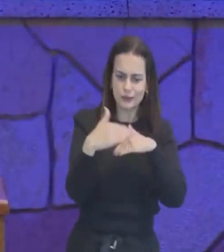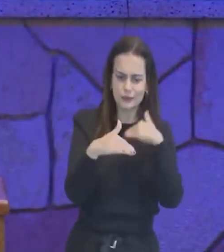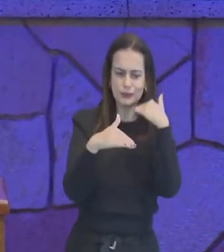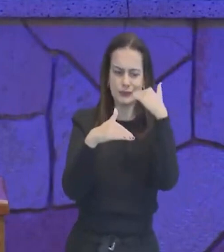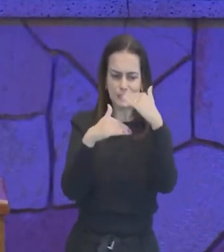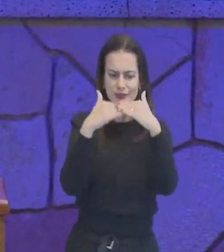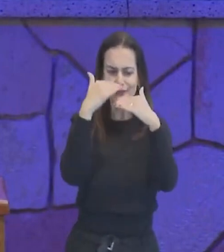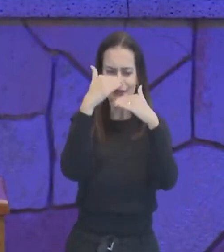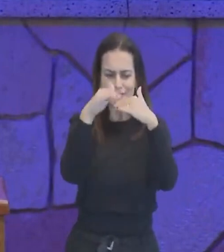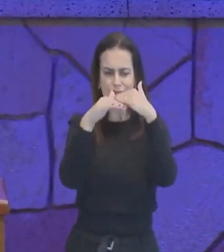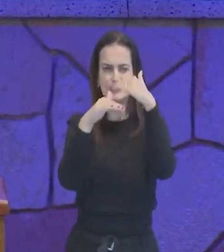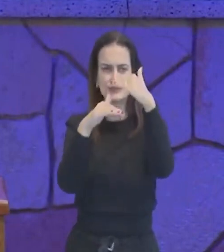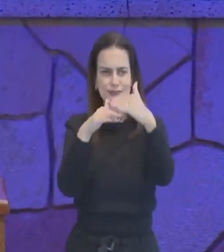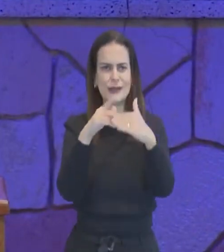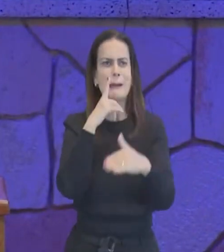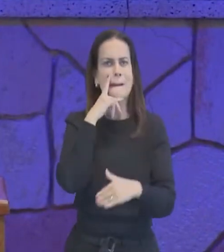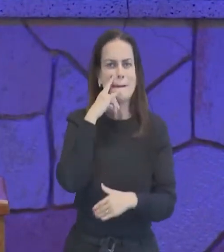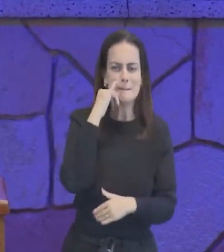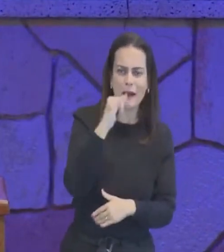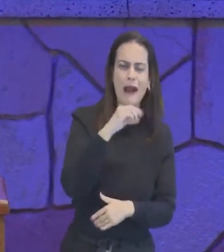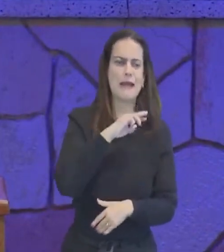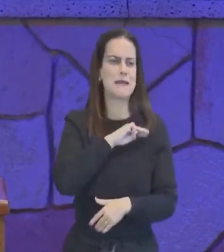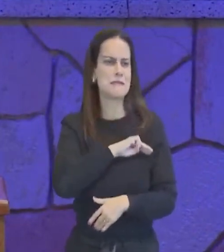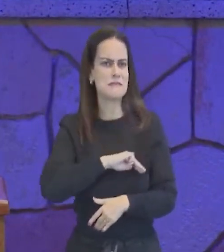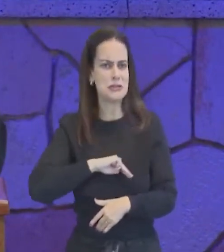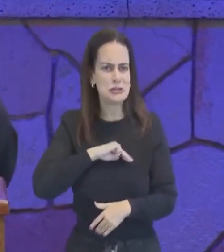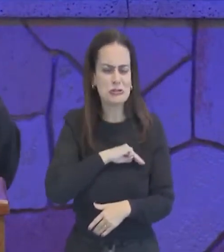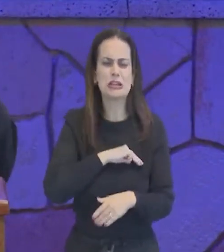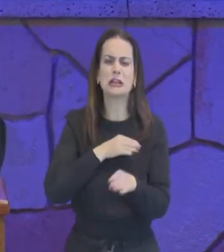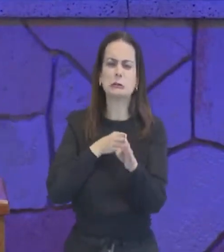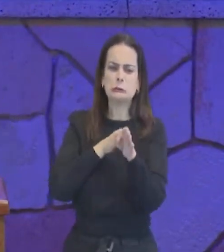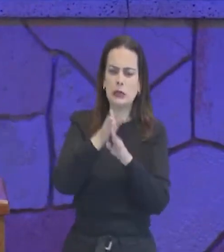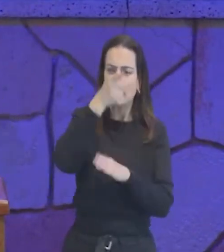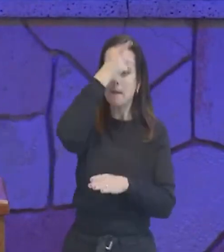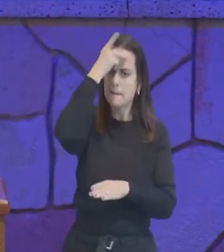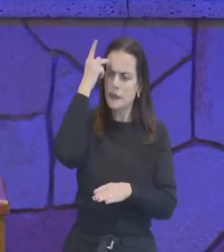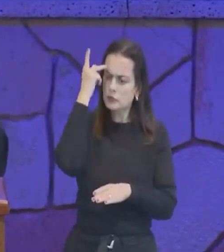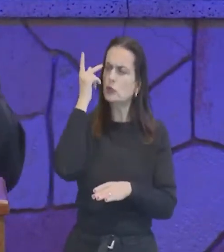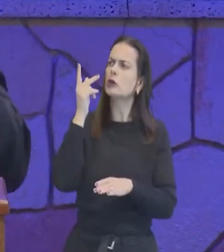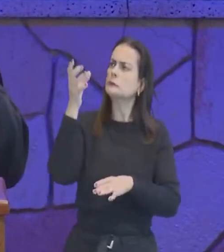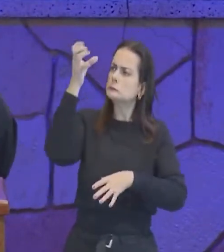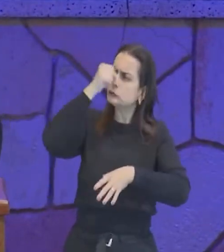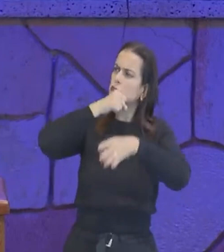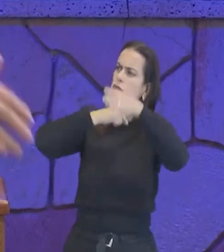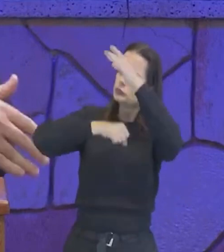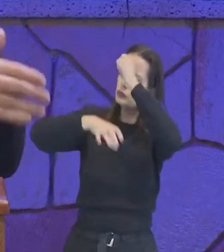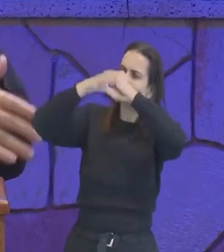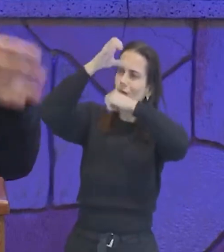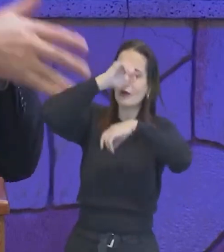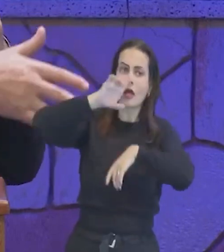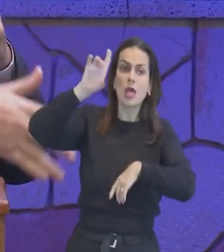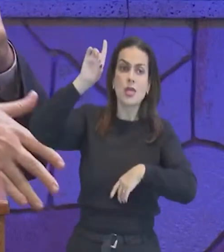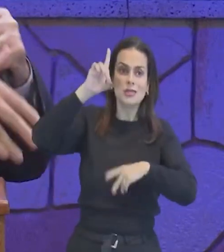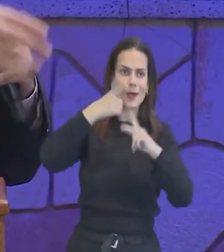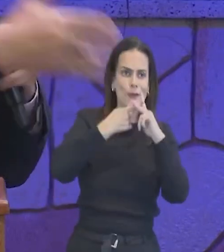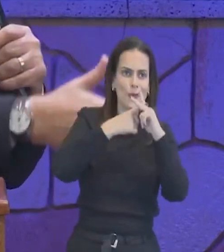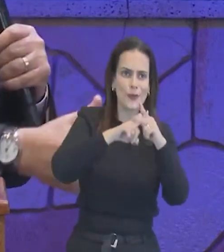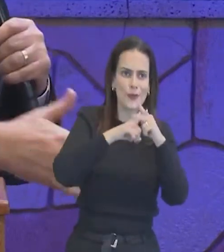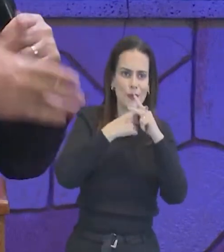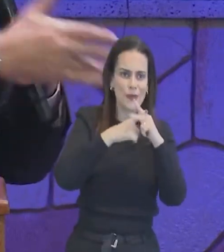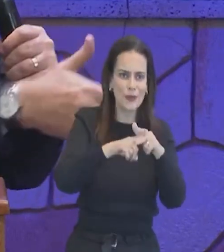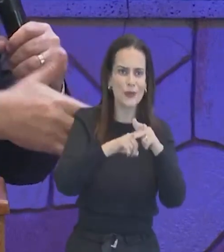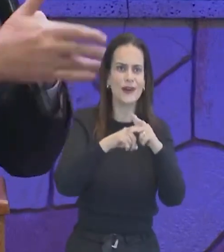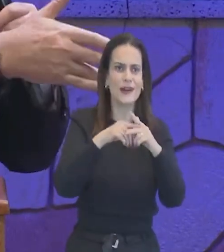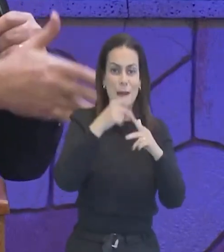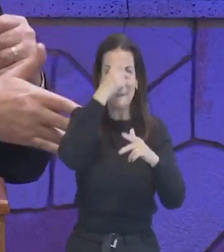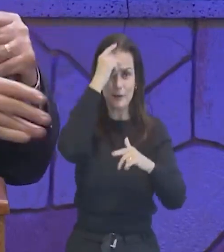missionários, de pais, de diáconos, amigos, da igreja, e Deus então molda, instrui, aquela pessoa